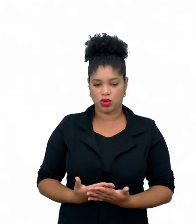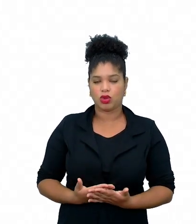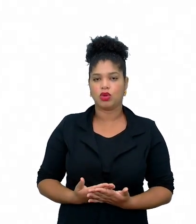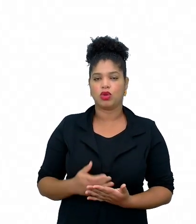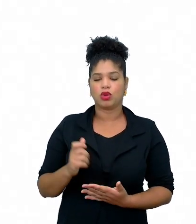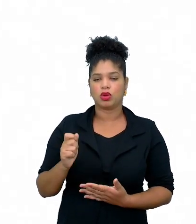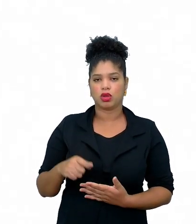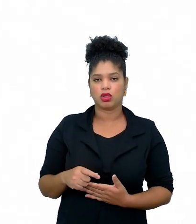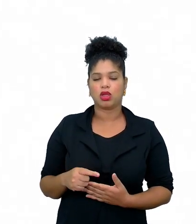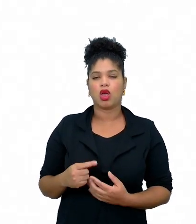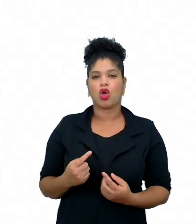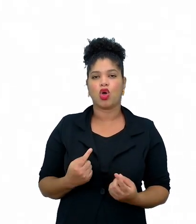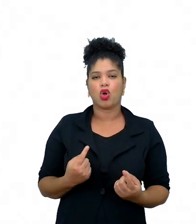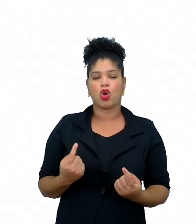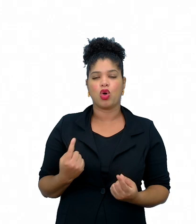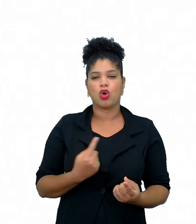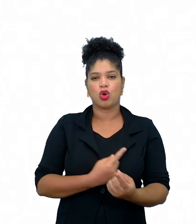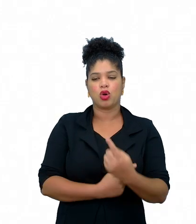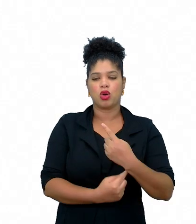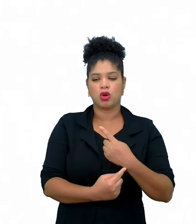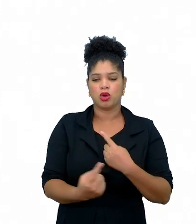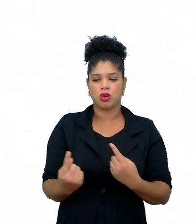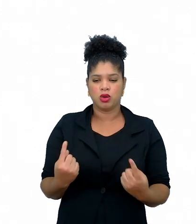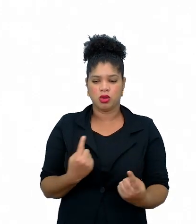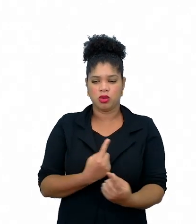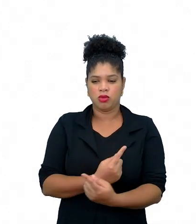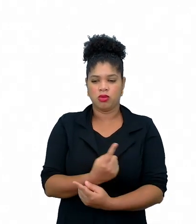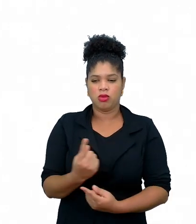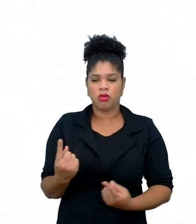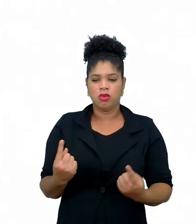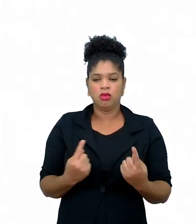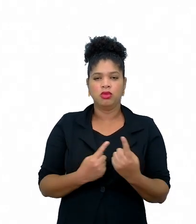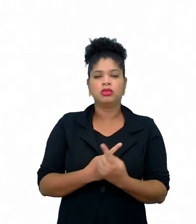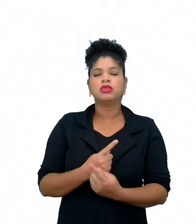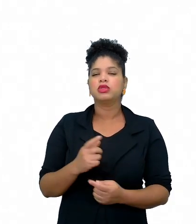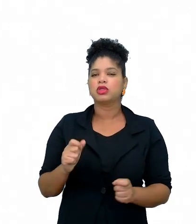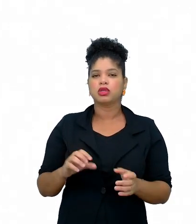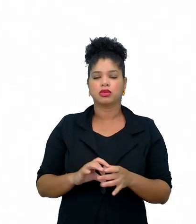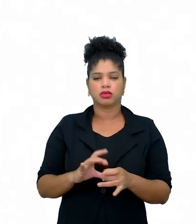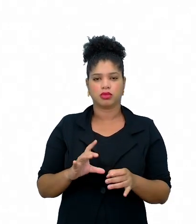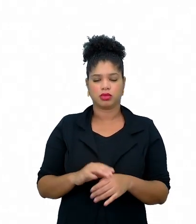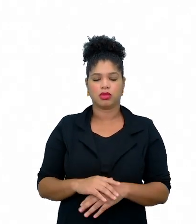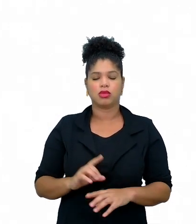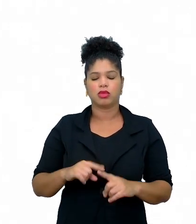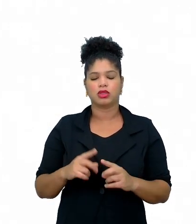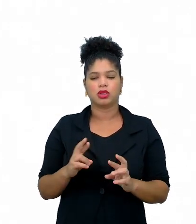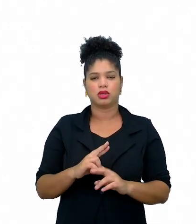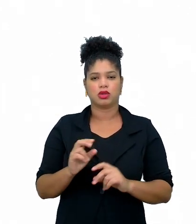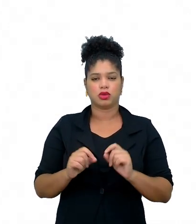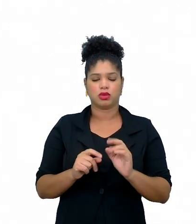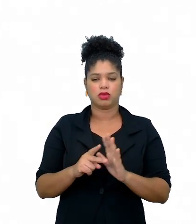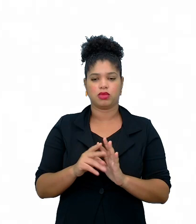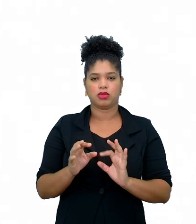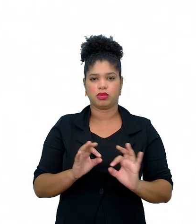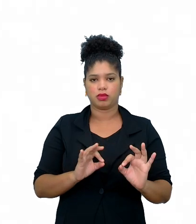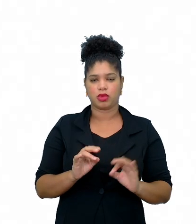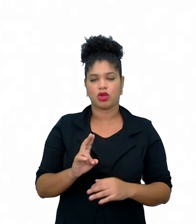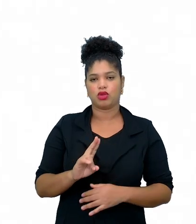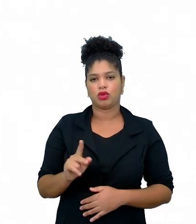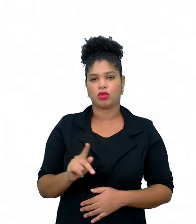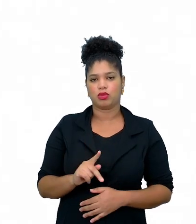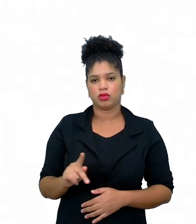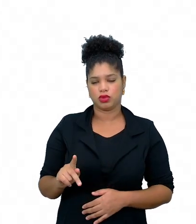estações, vocês fiquem à vontade, né. Então, o que que envolve esse modelo do plano? O nome do